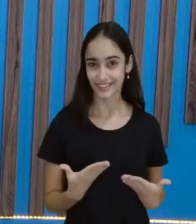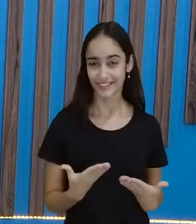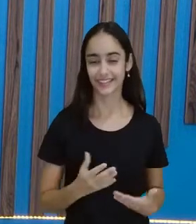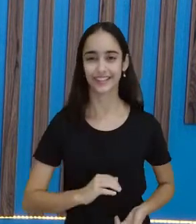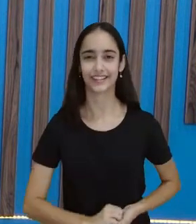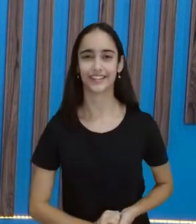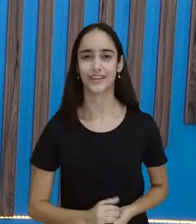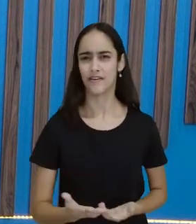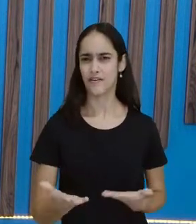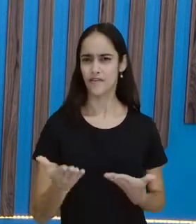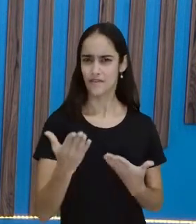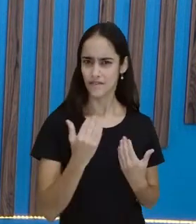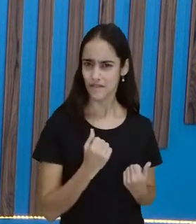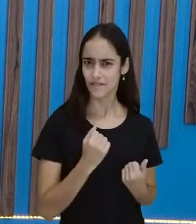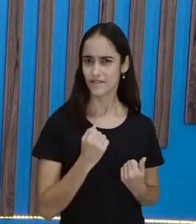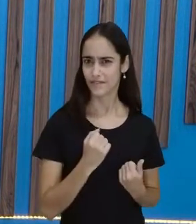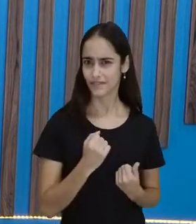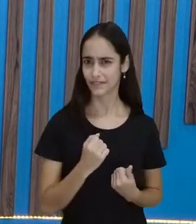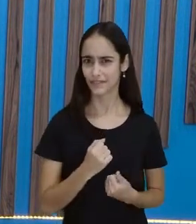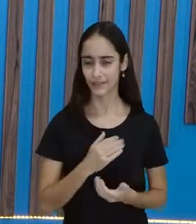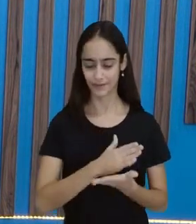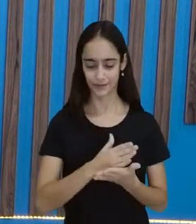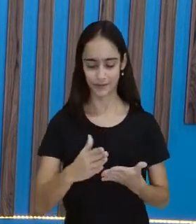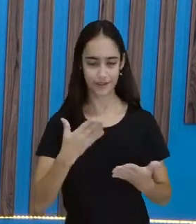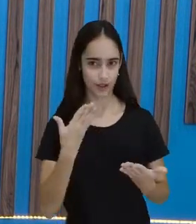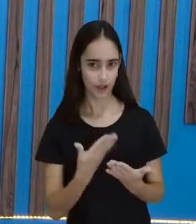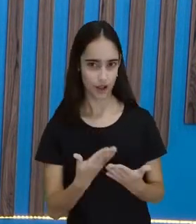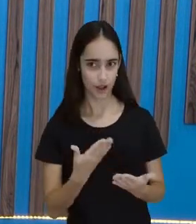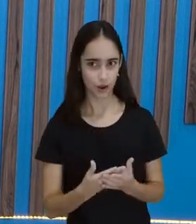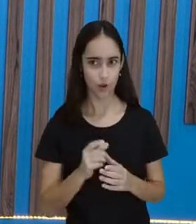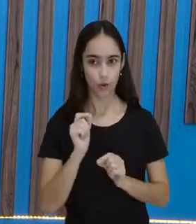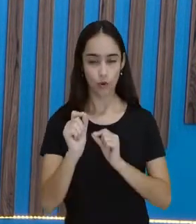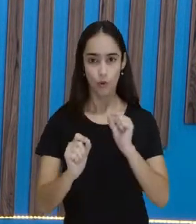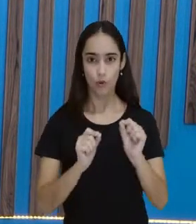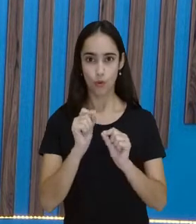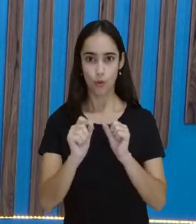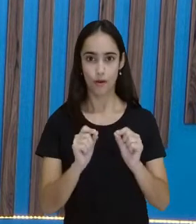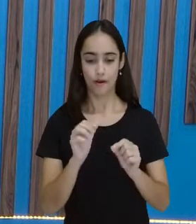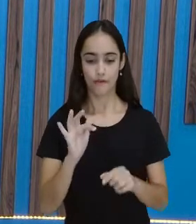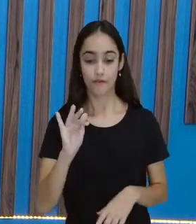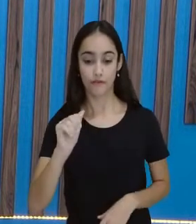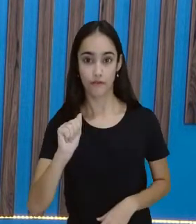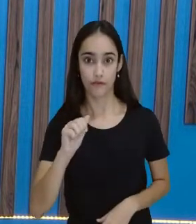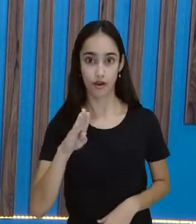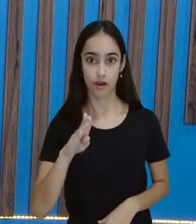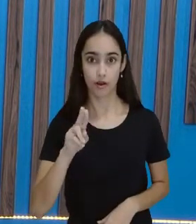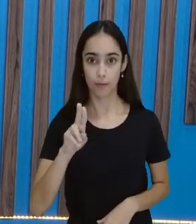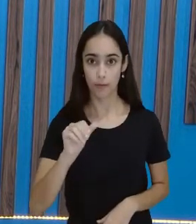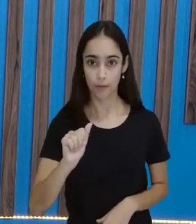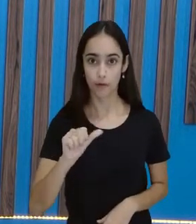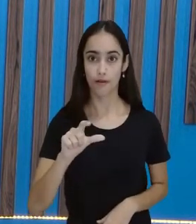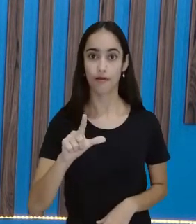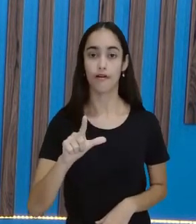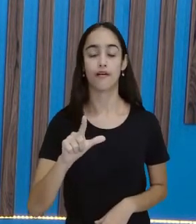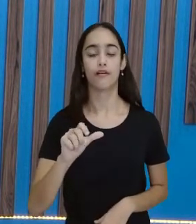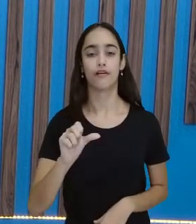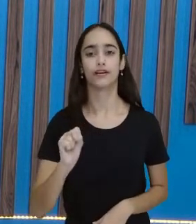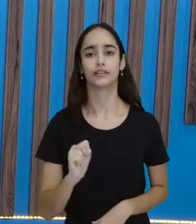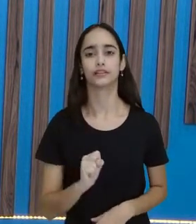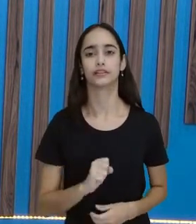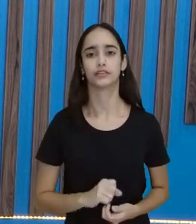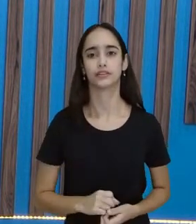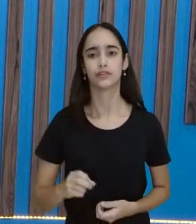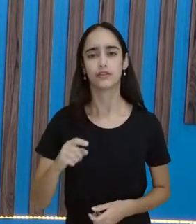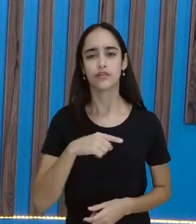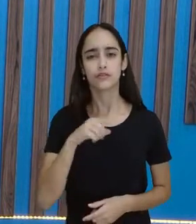lá, gente! Vamos ao início da aula. O que são fábulas? Você lembra? Você lembra, Samara? Lembra, Belinha?